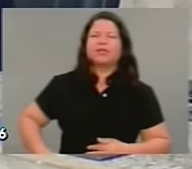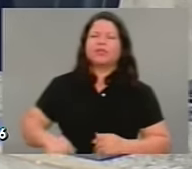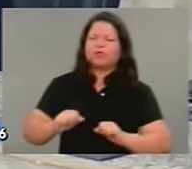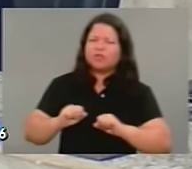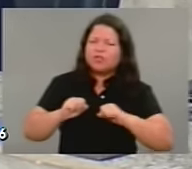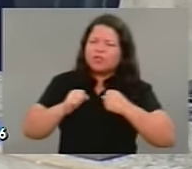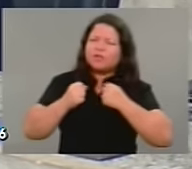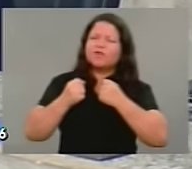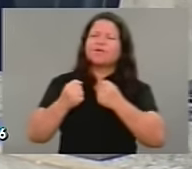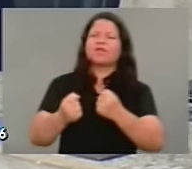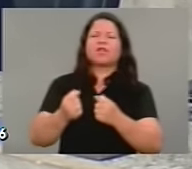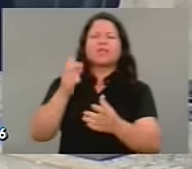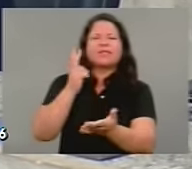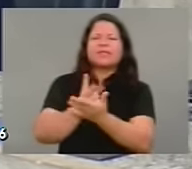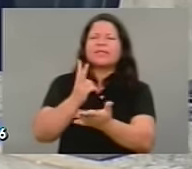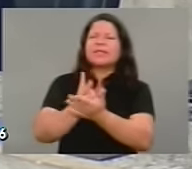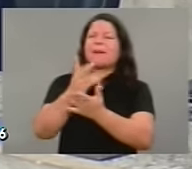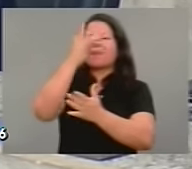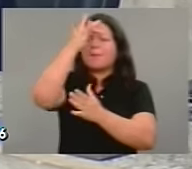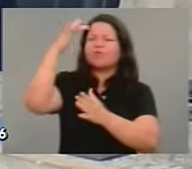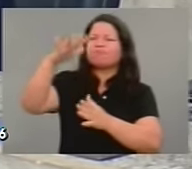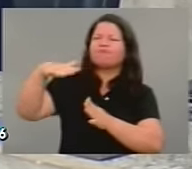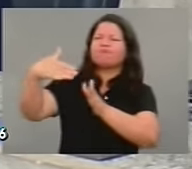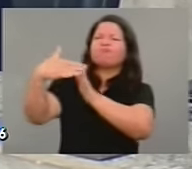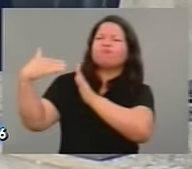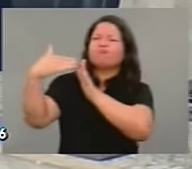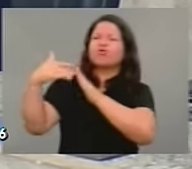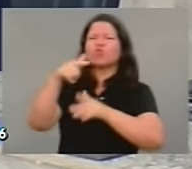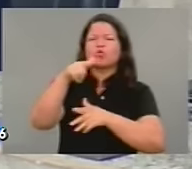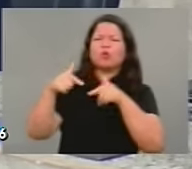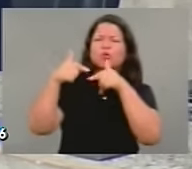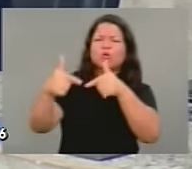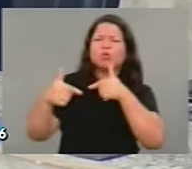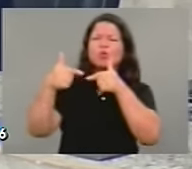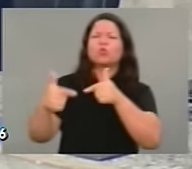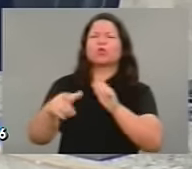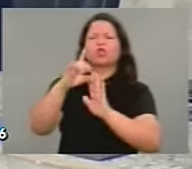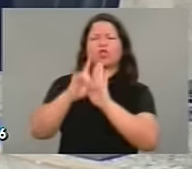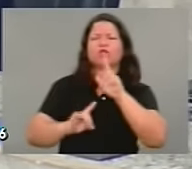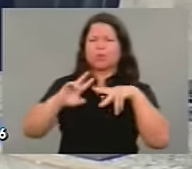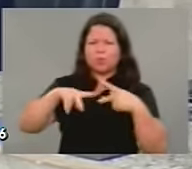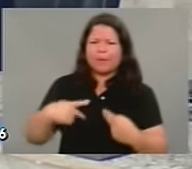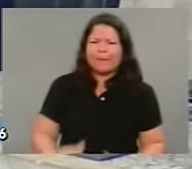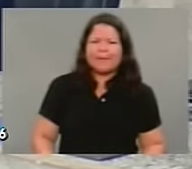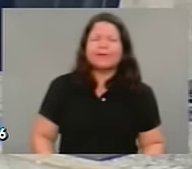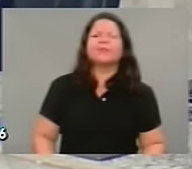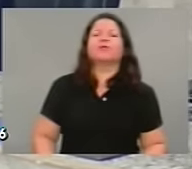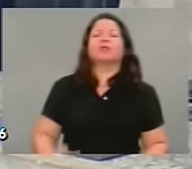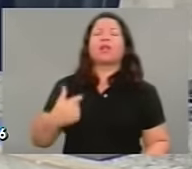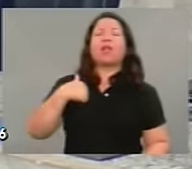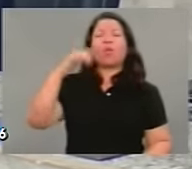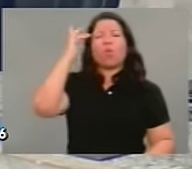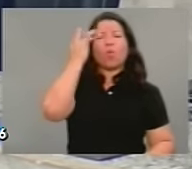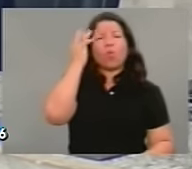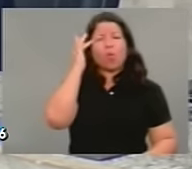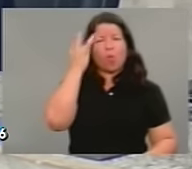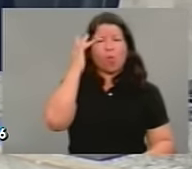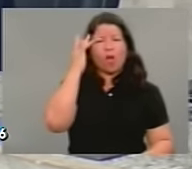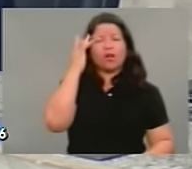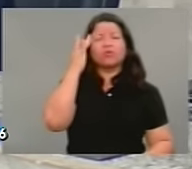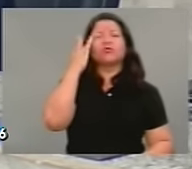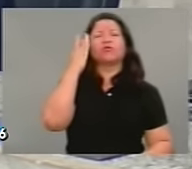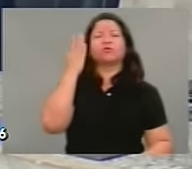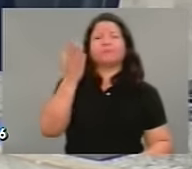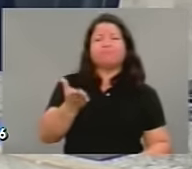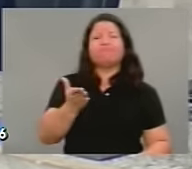dedicado às causas populares, um militante dos direitos humanos. E eu acho que Vossa Excelência